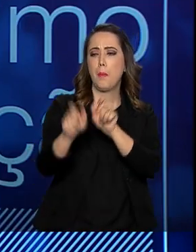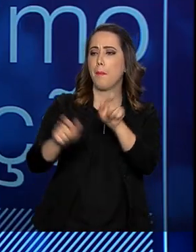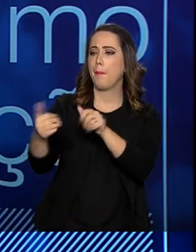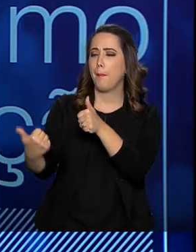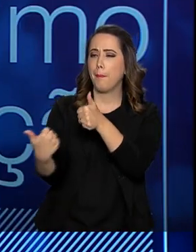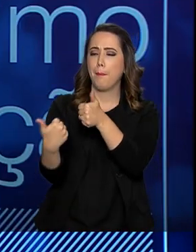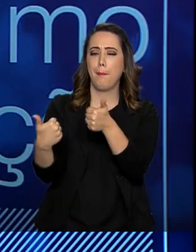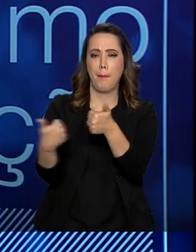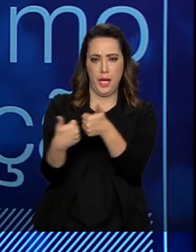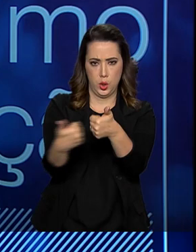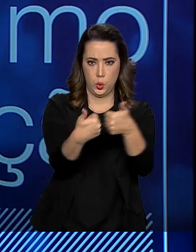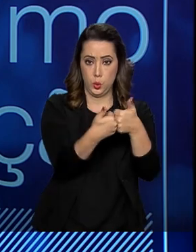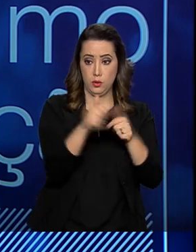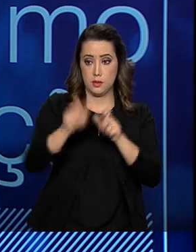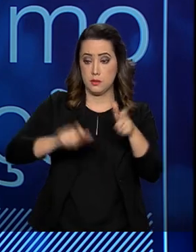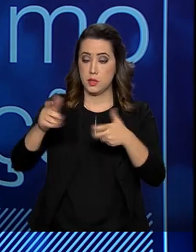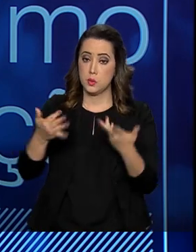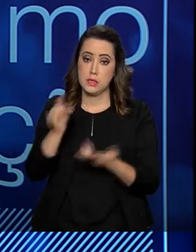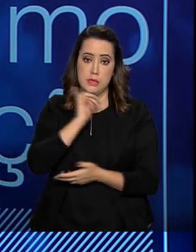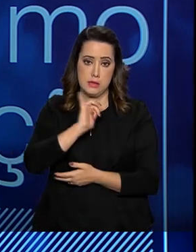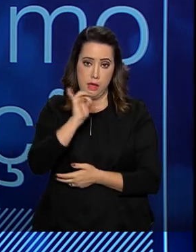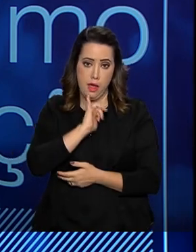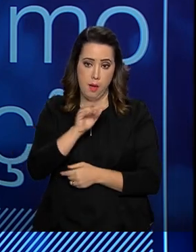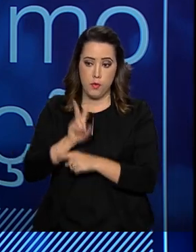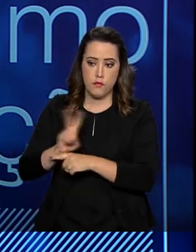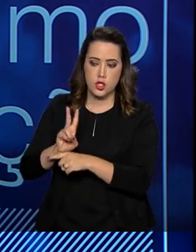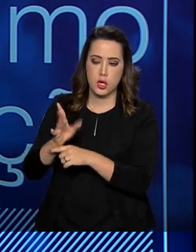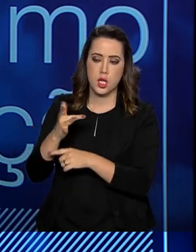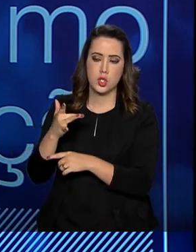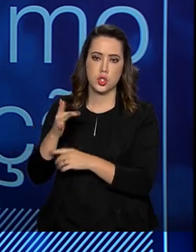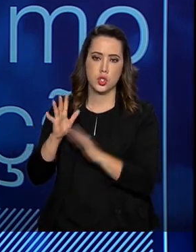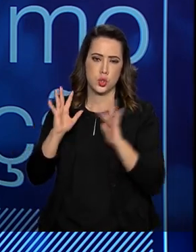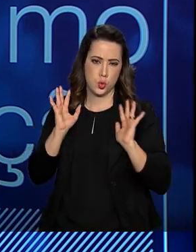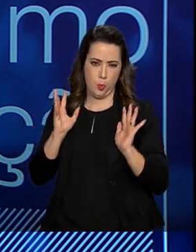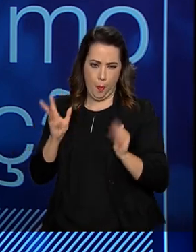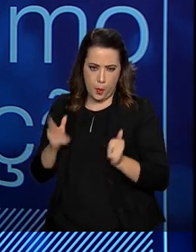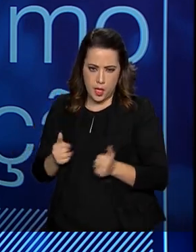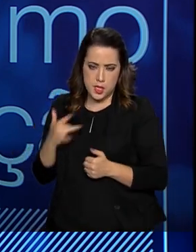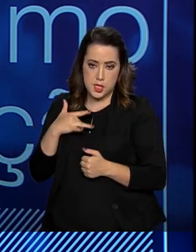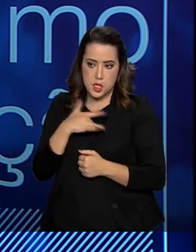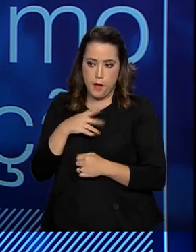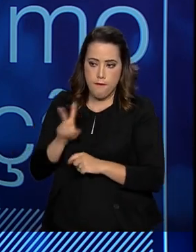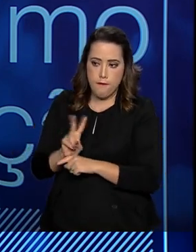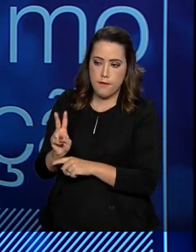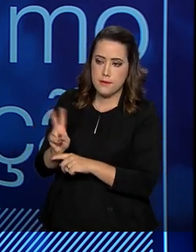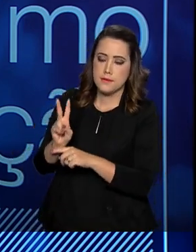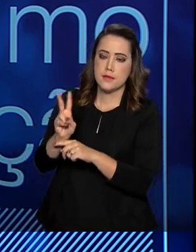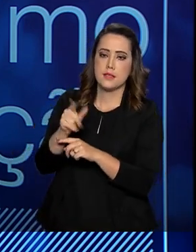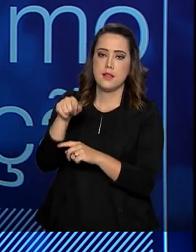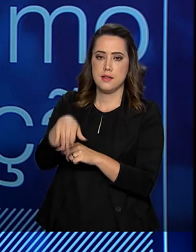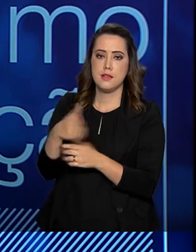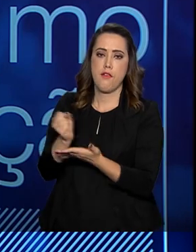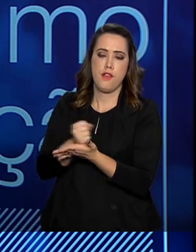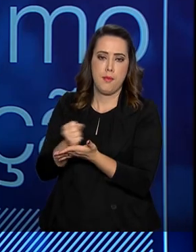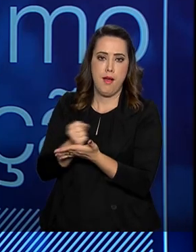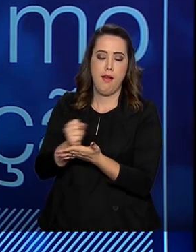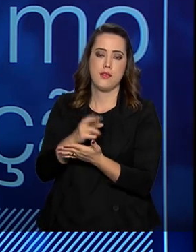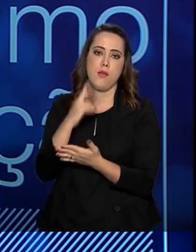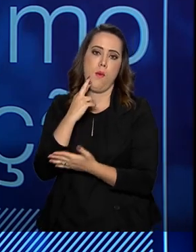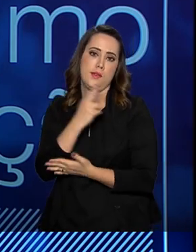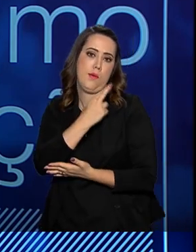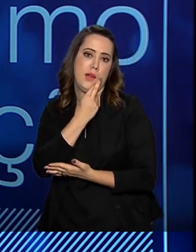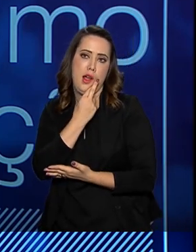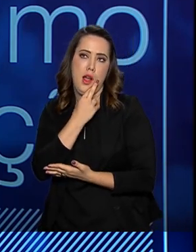por exemplo, o vigilante sanitário que está atuando aí, fiscalizando farmácias, restaurantes, entre outras,